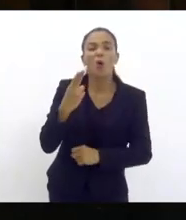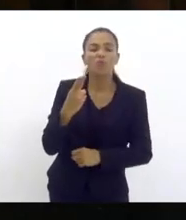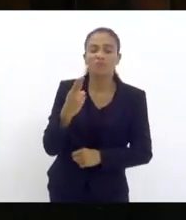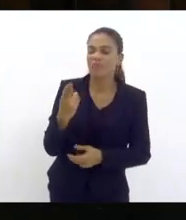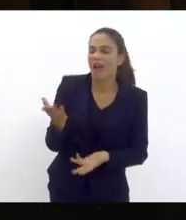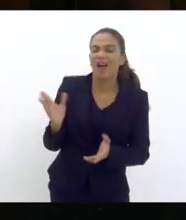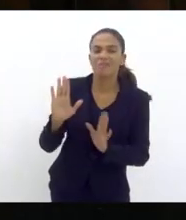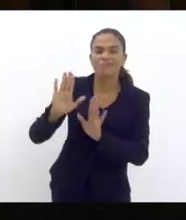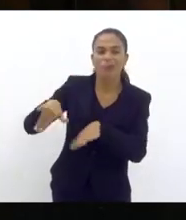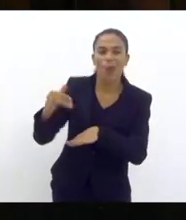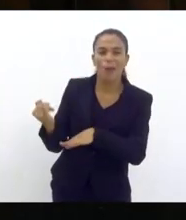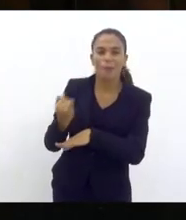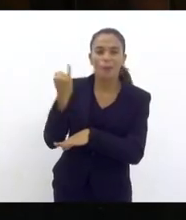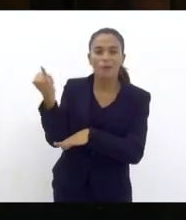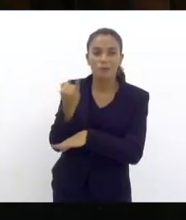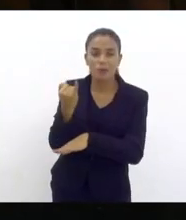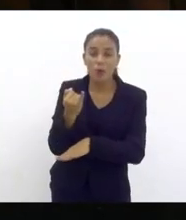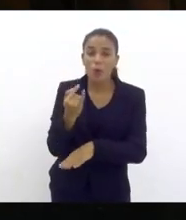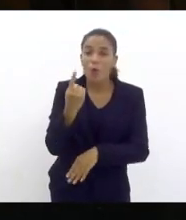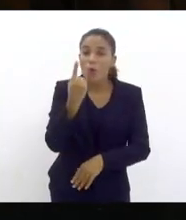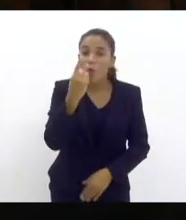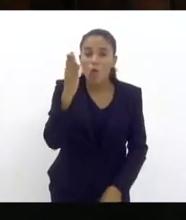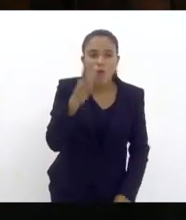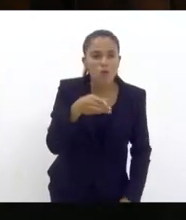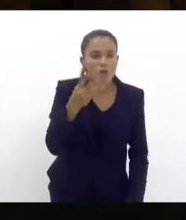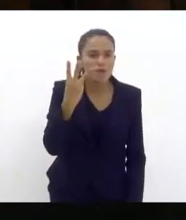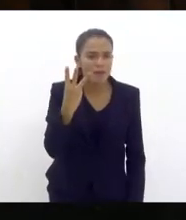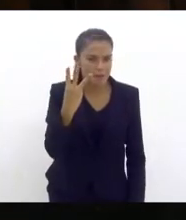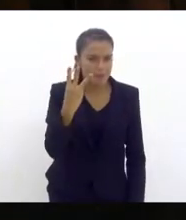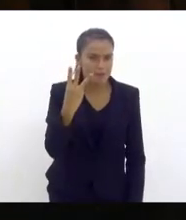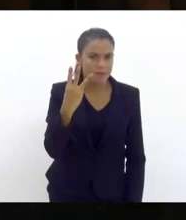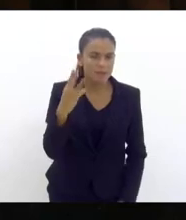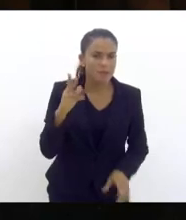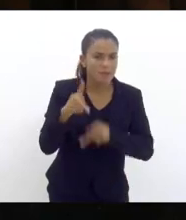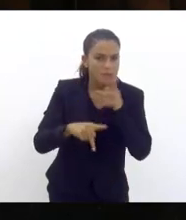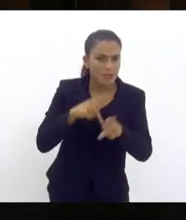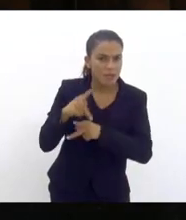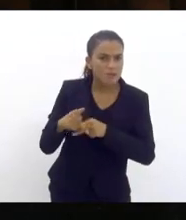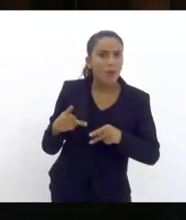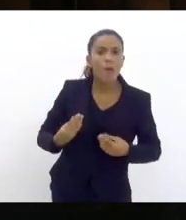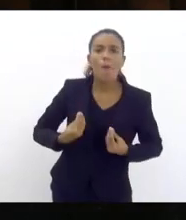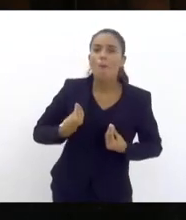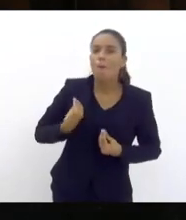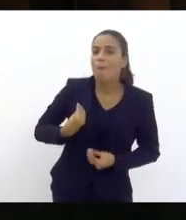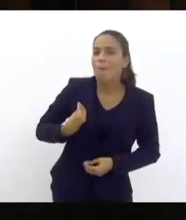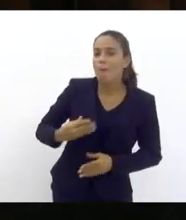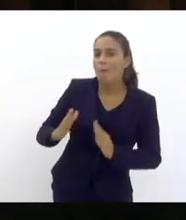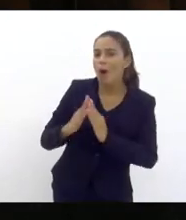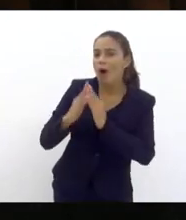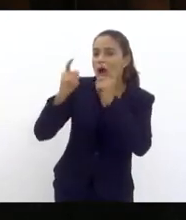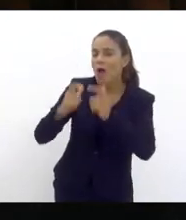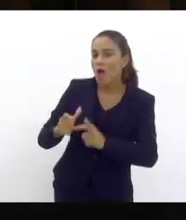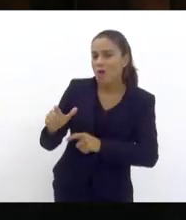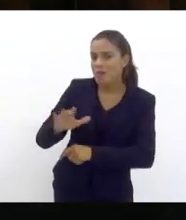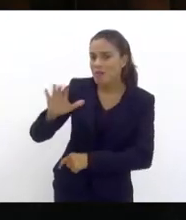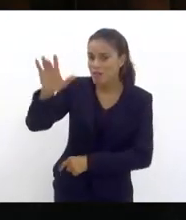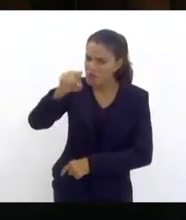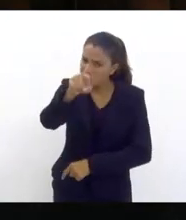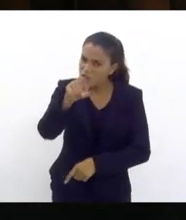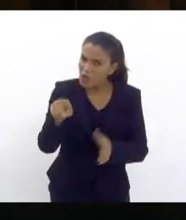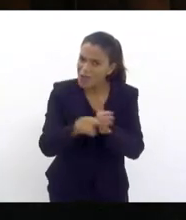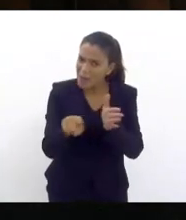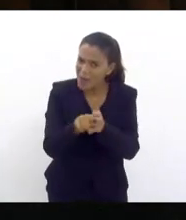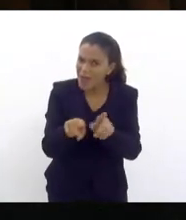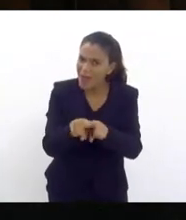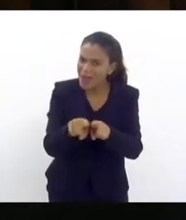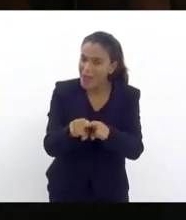um terço da população do estado do Rio de Janeiro que vive em favelas e periferias. O senhor Cláudio Castro foi lá na favela pedir